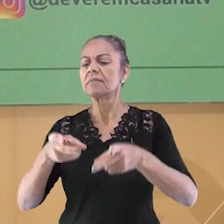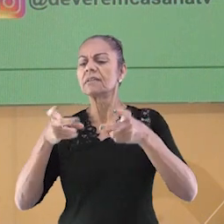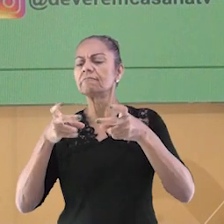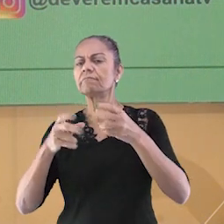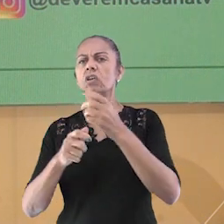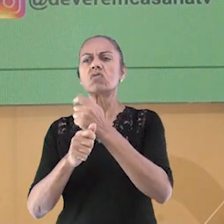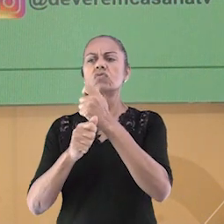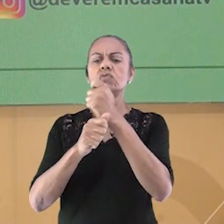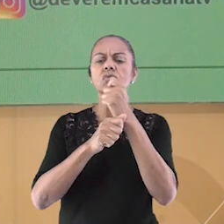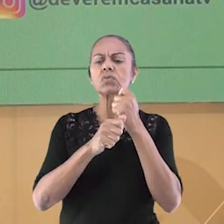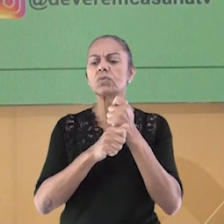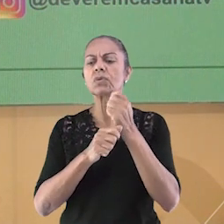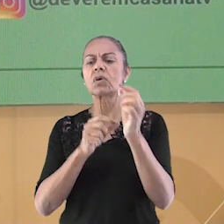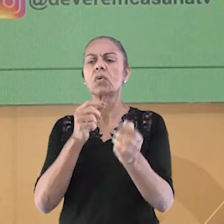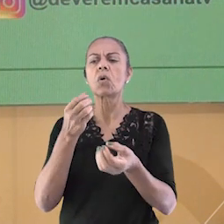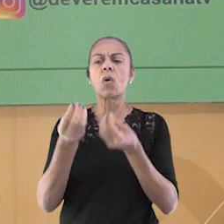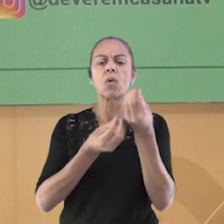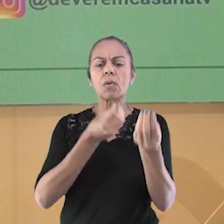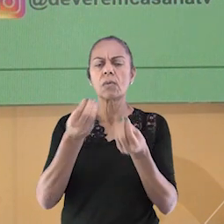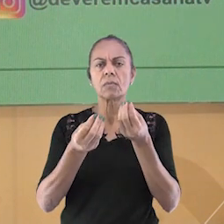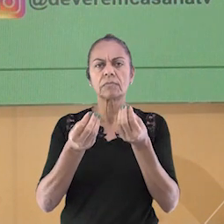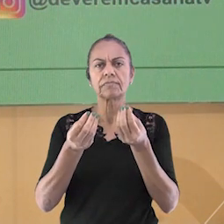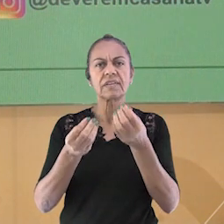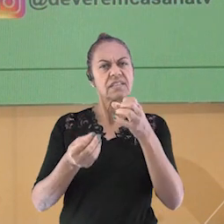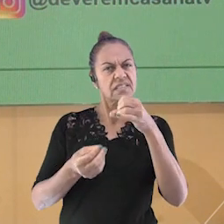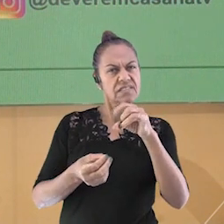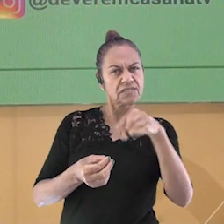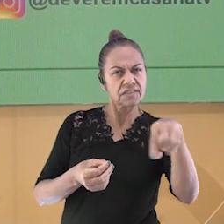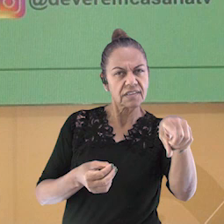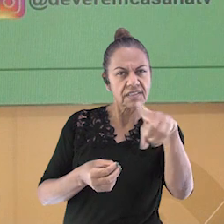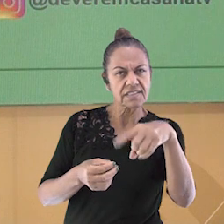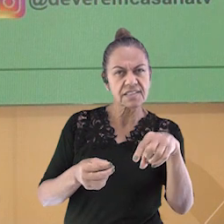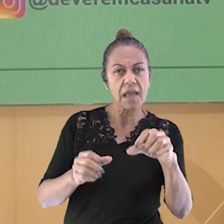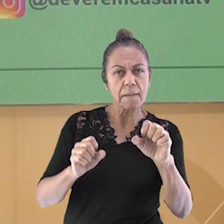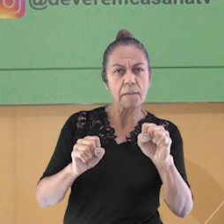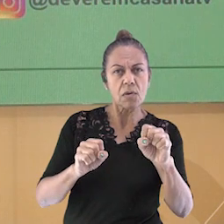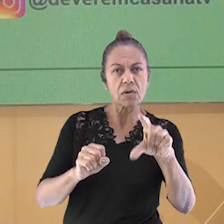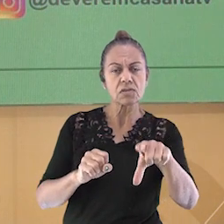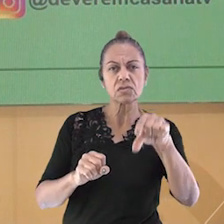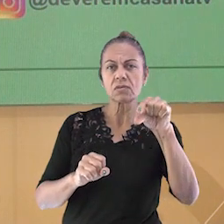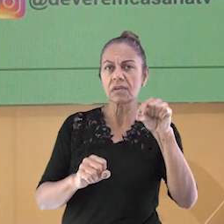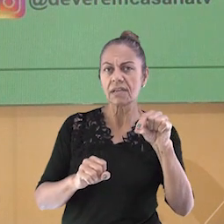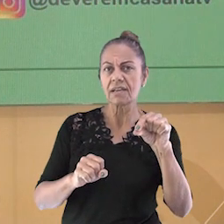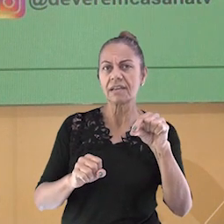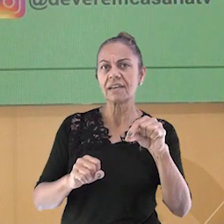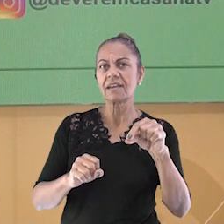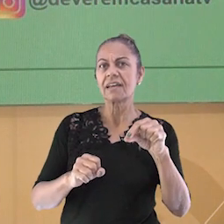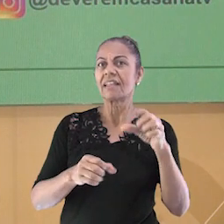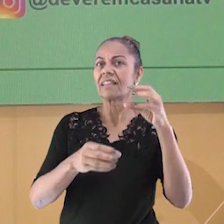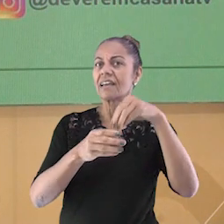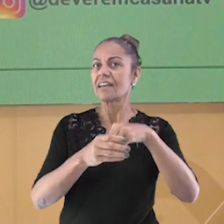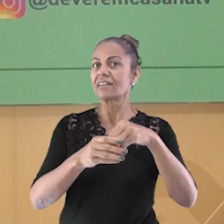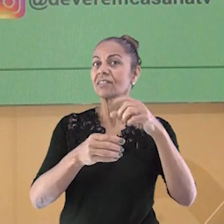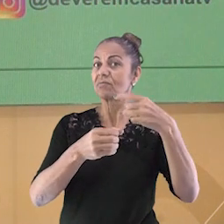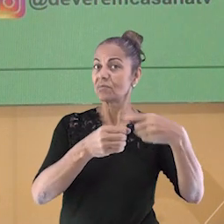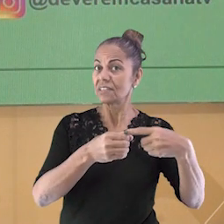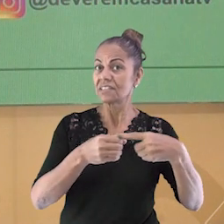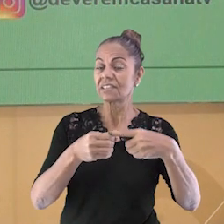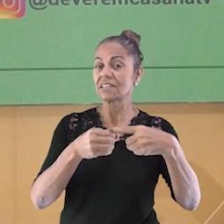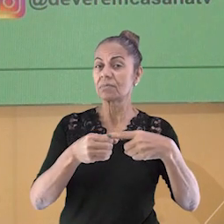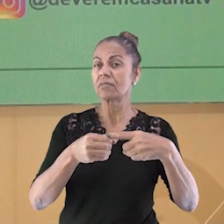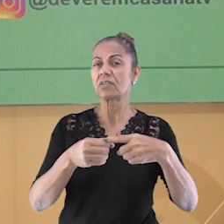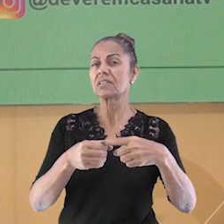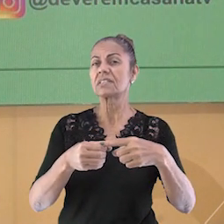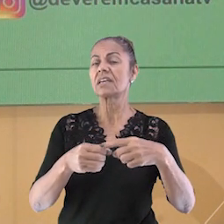percebeu em relação à infraestrutura. Se você pudesse escolher uma melhoria em relação à infraestrutura do seu município, o que